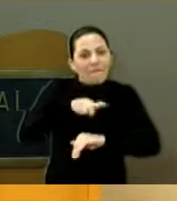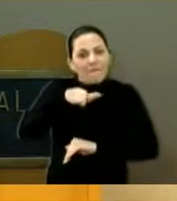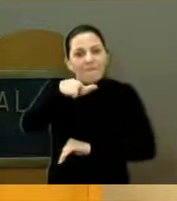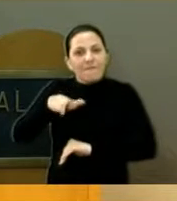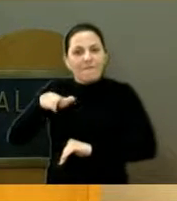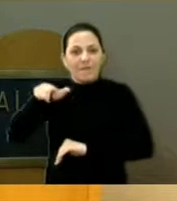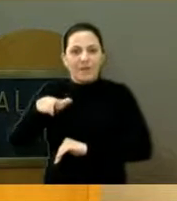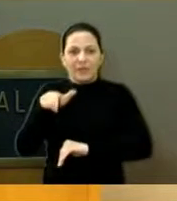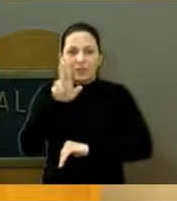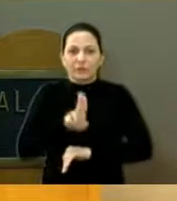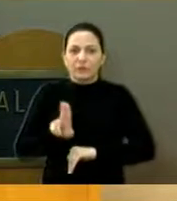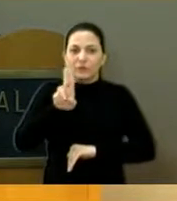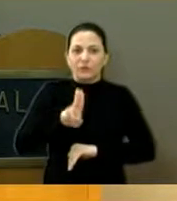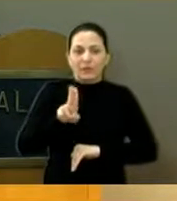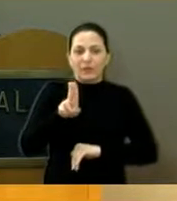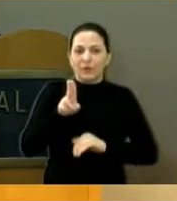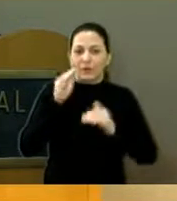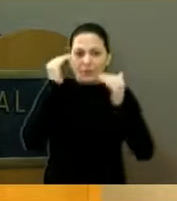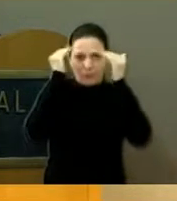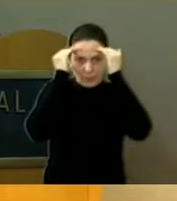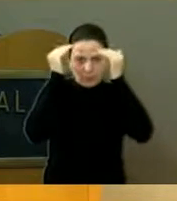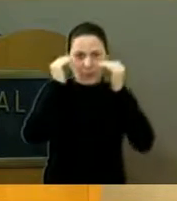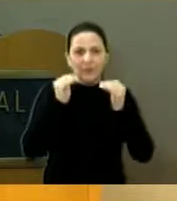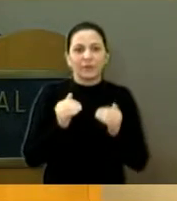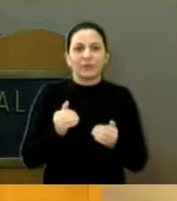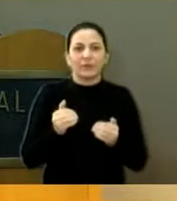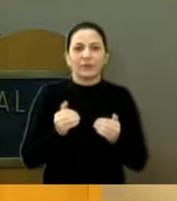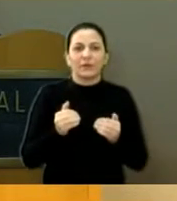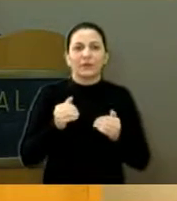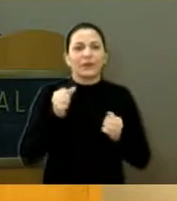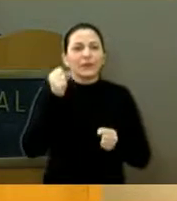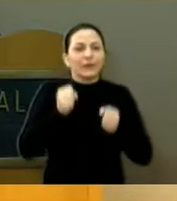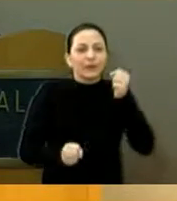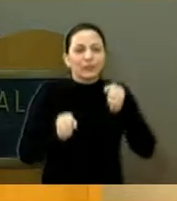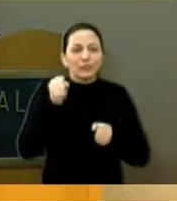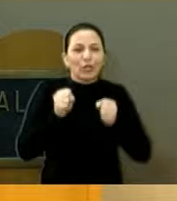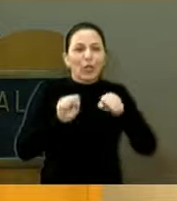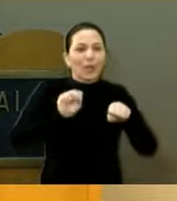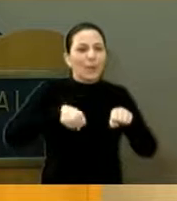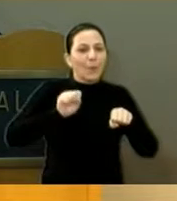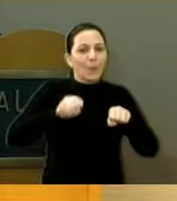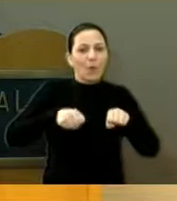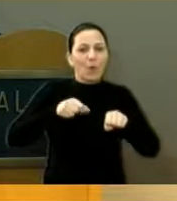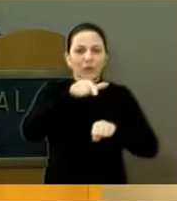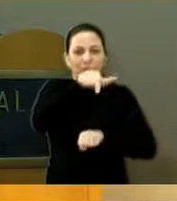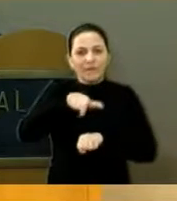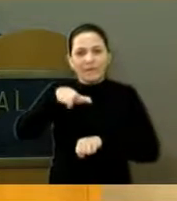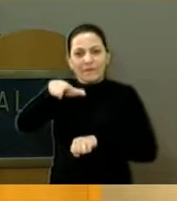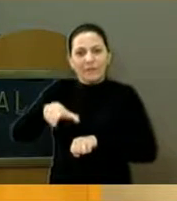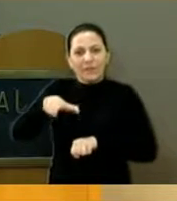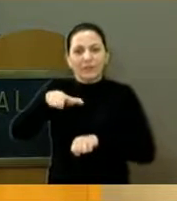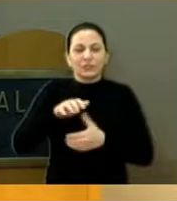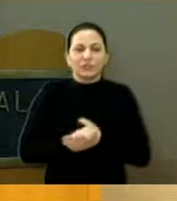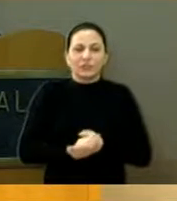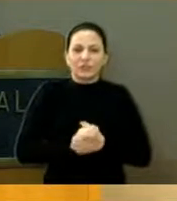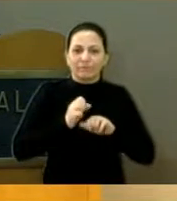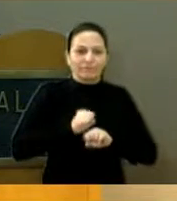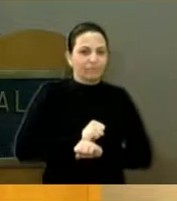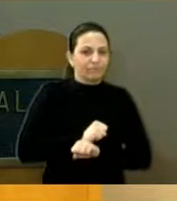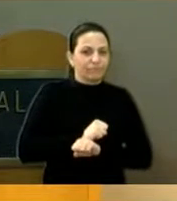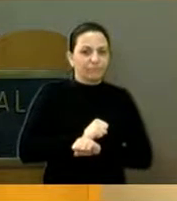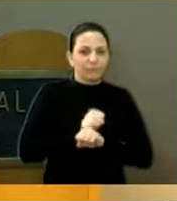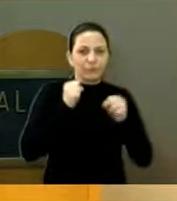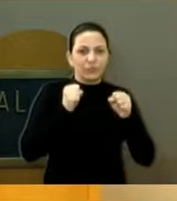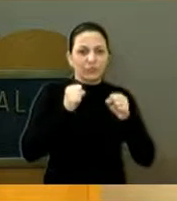O usuário não respeita. O usuário não, é usuário de carro, de moto, que passa ali. E eu vou ver sim. E eu fico muito contente com essa